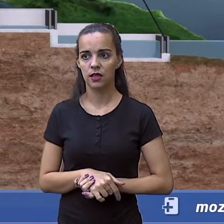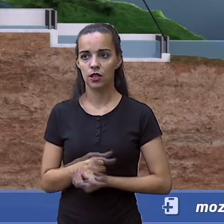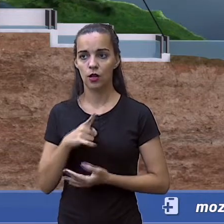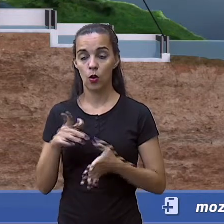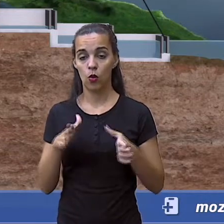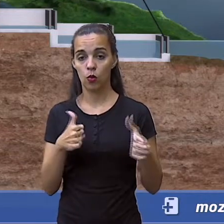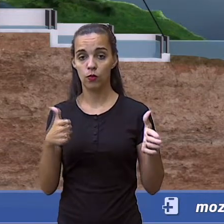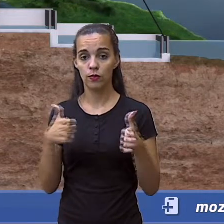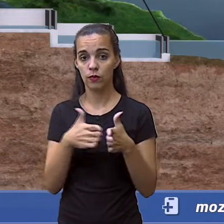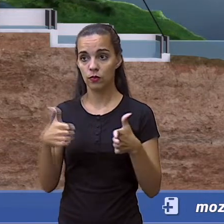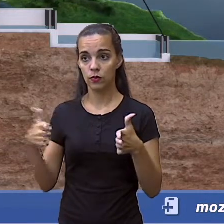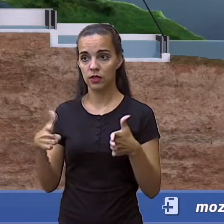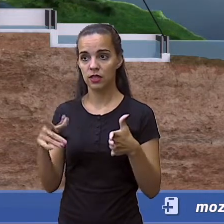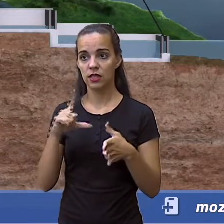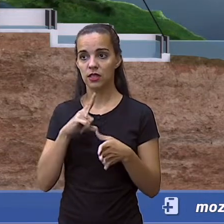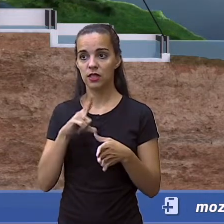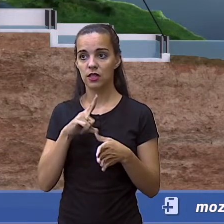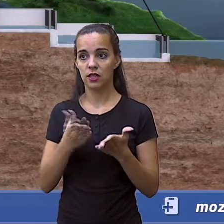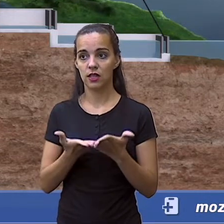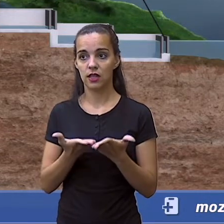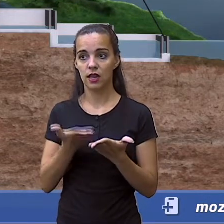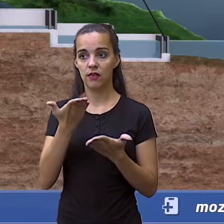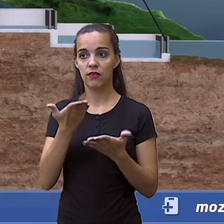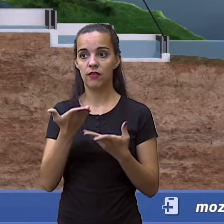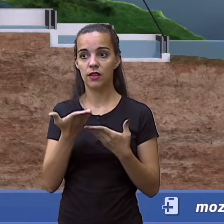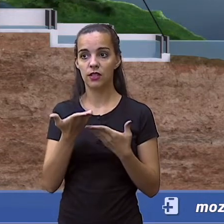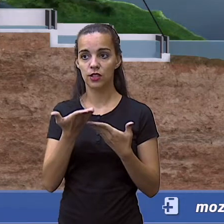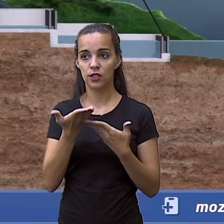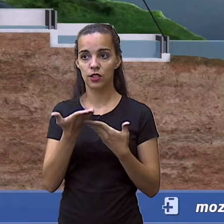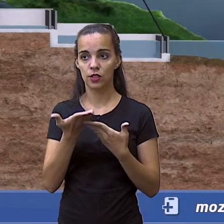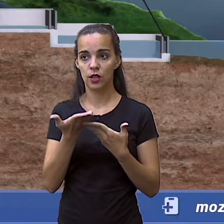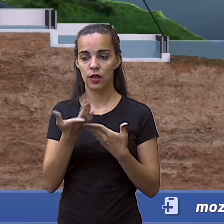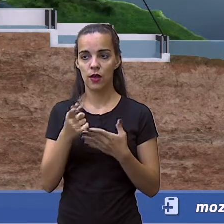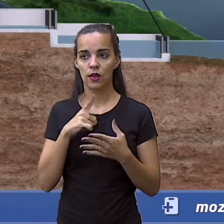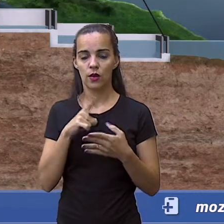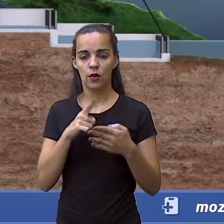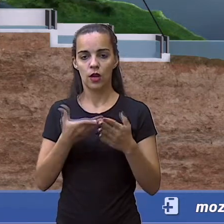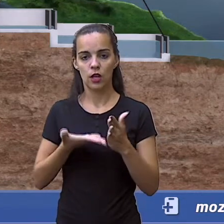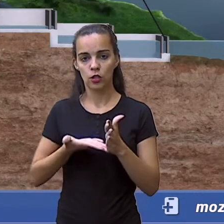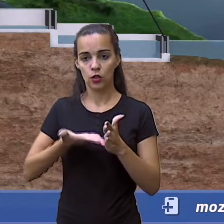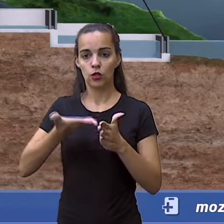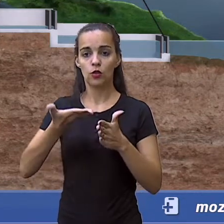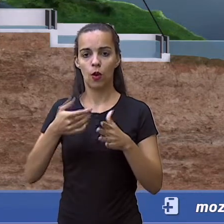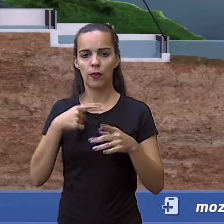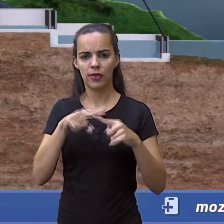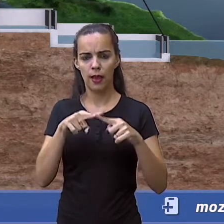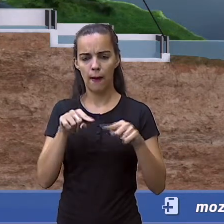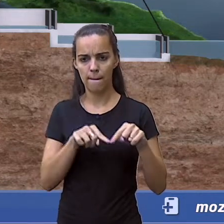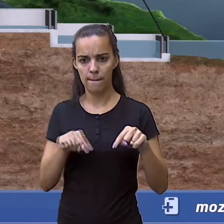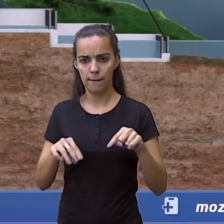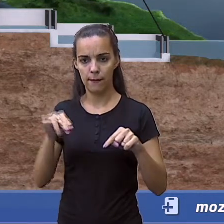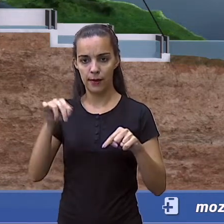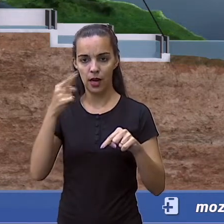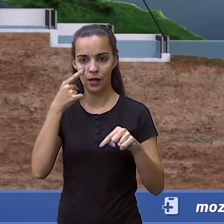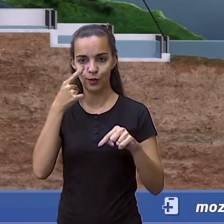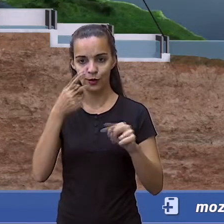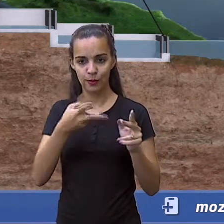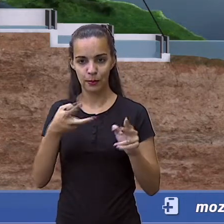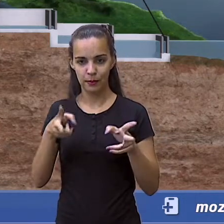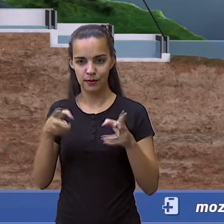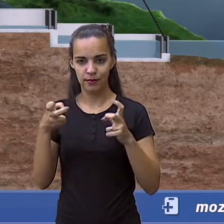ela funciona como um elevador, ele vai elevando o navio e ele vai